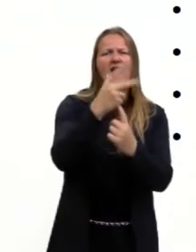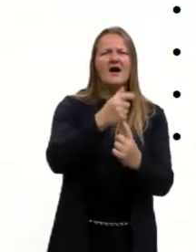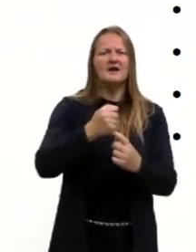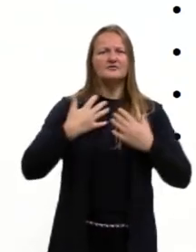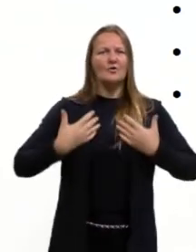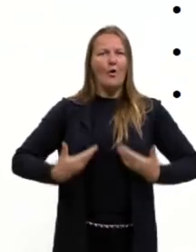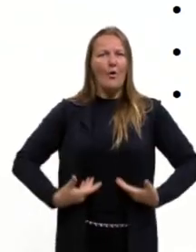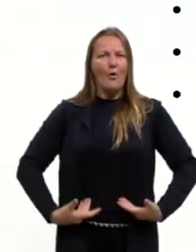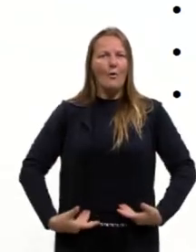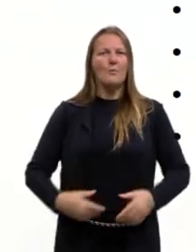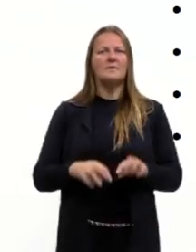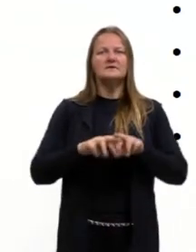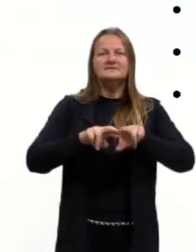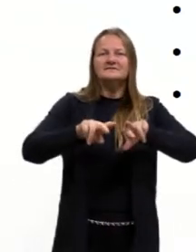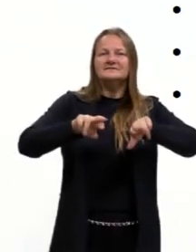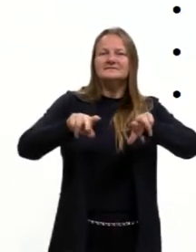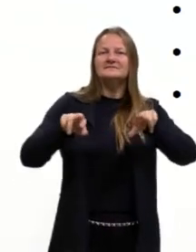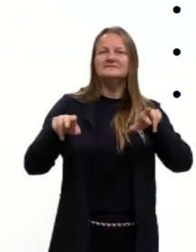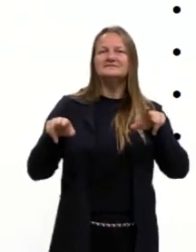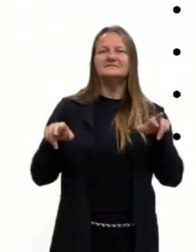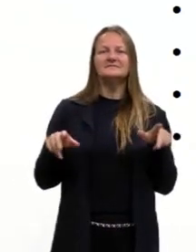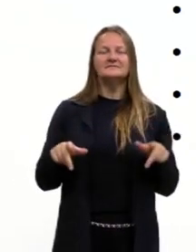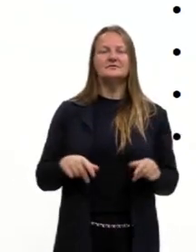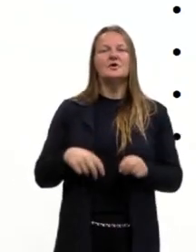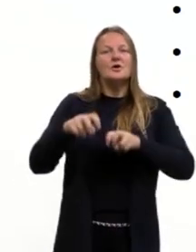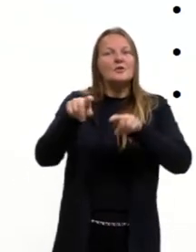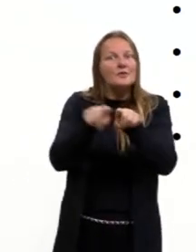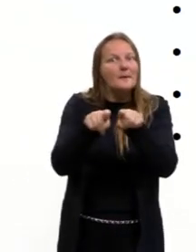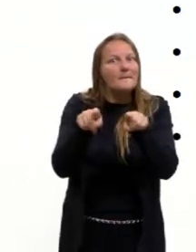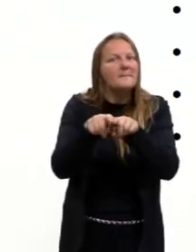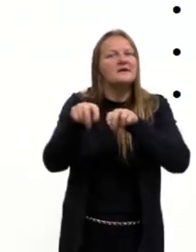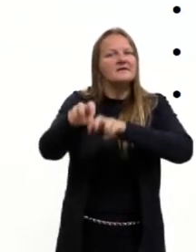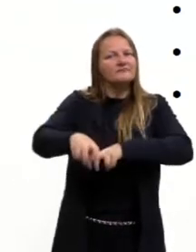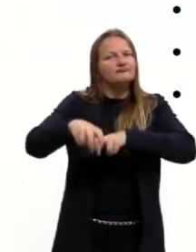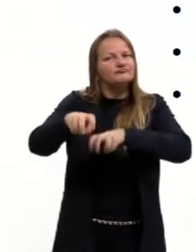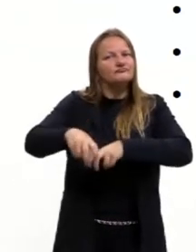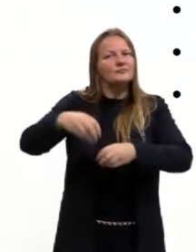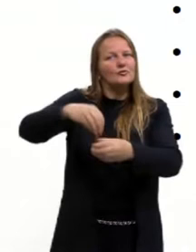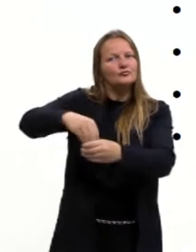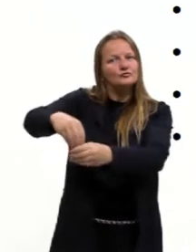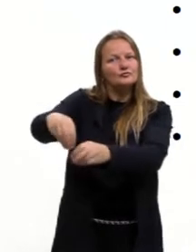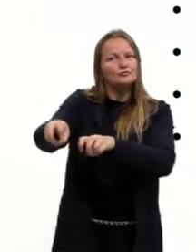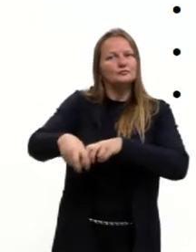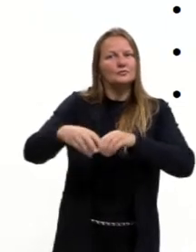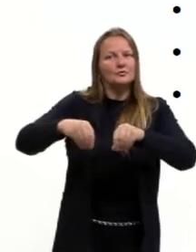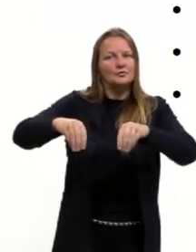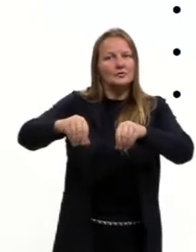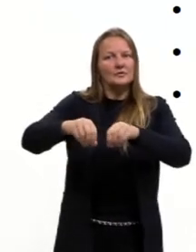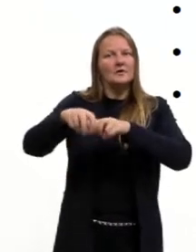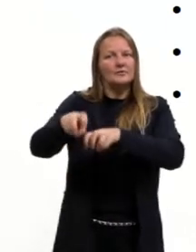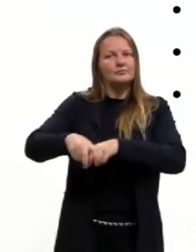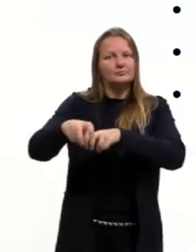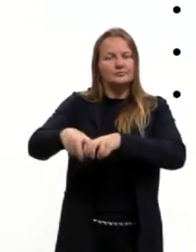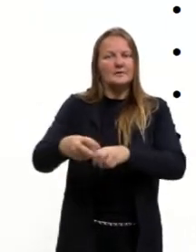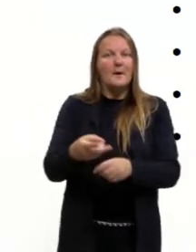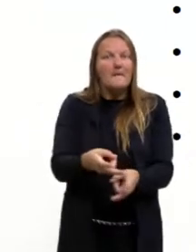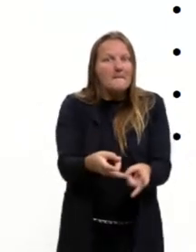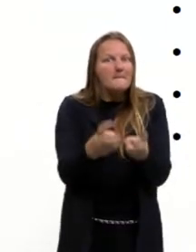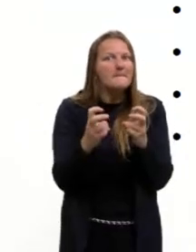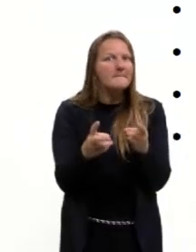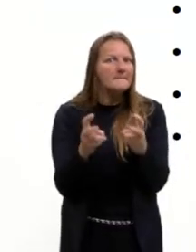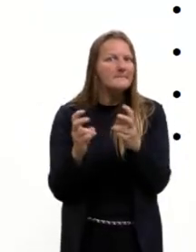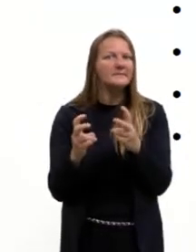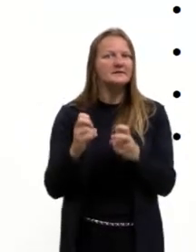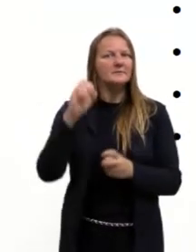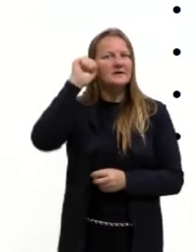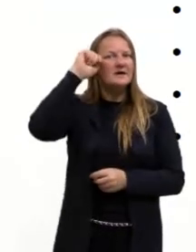roupas. Uma questão muito importante, a agricultura. A gente já falou numa outra aula sobre a gente perceber a África enquanto